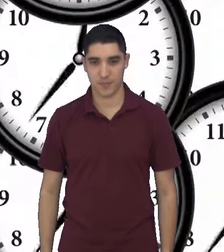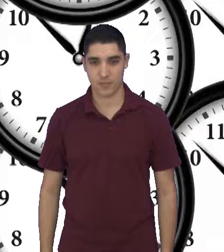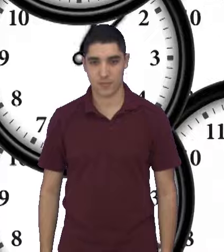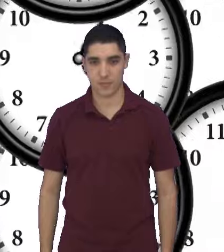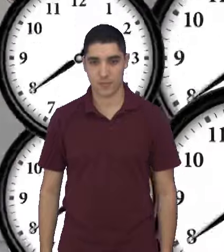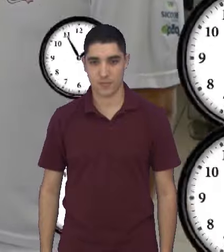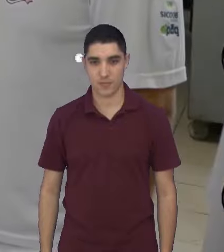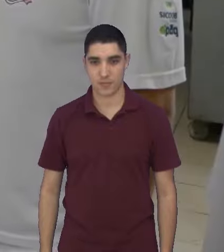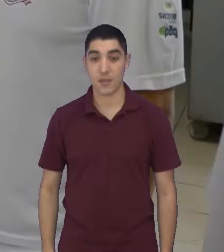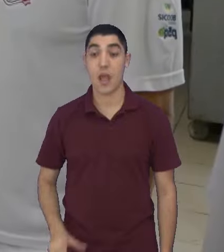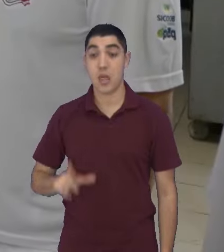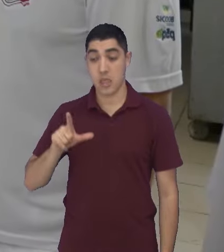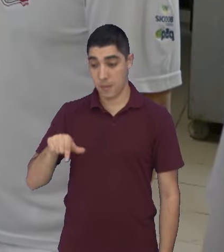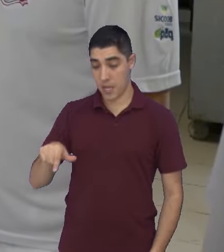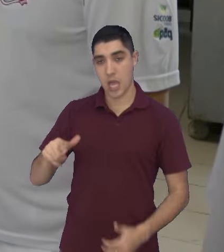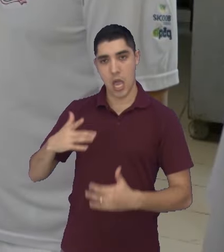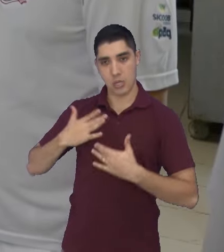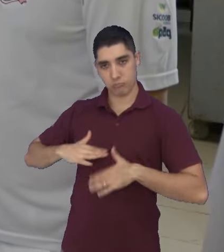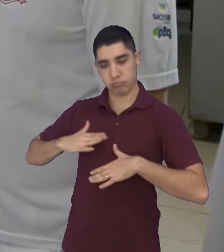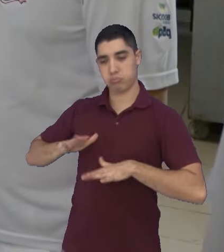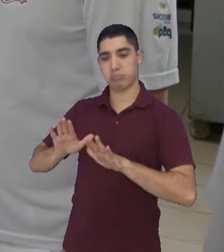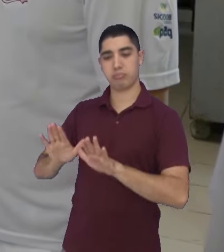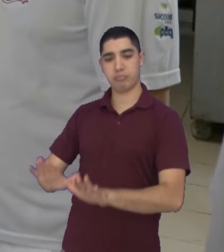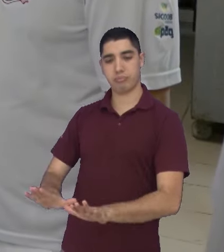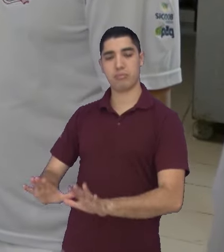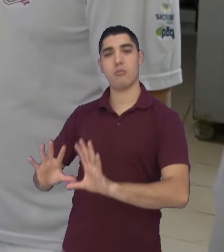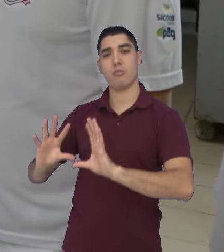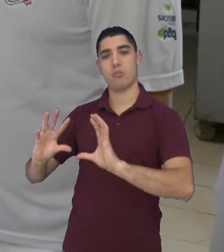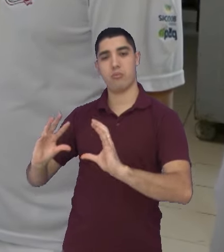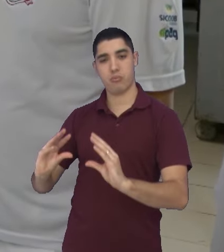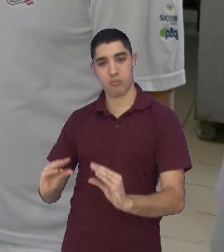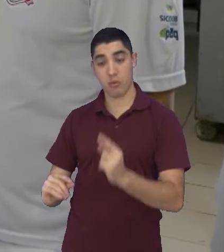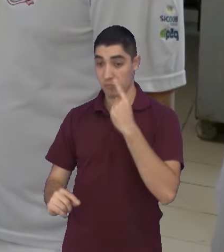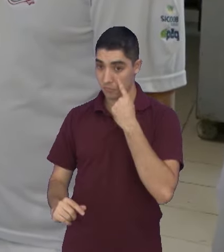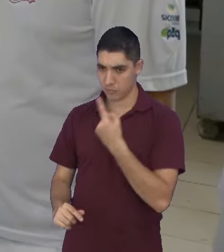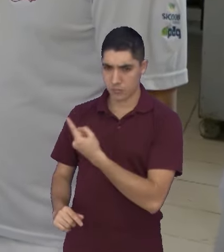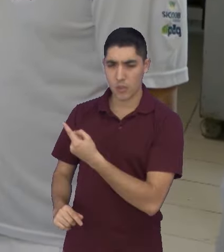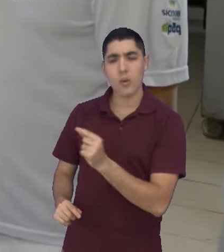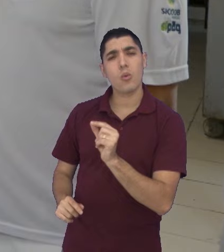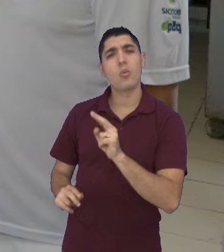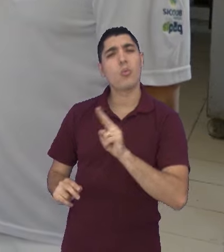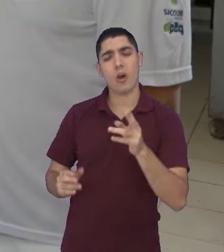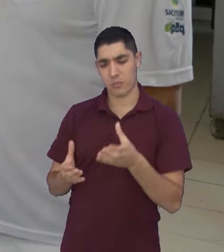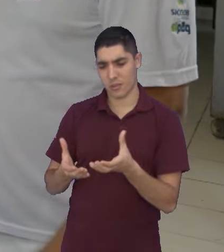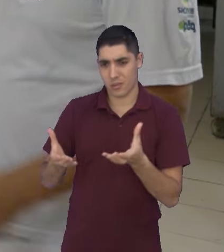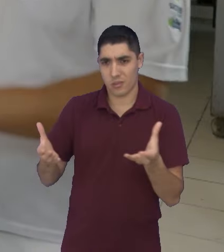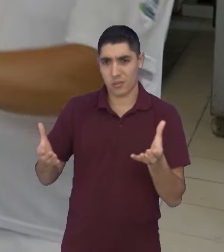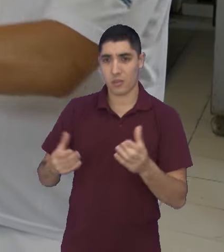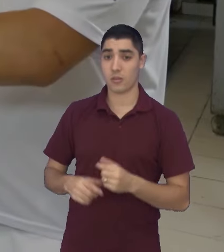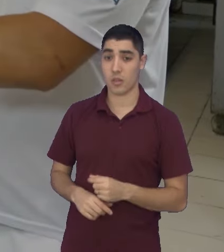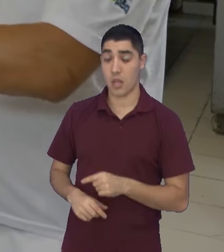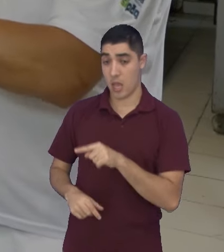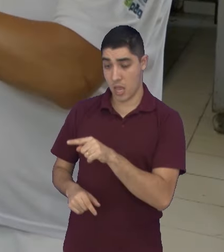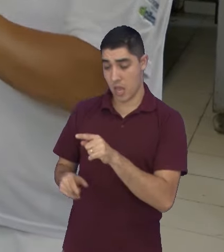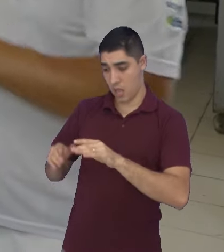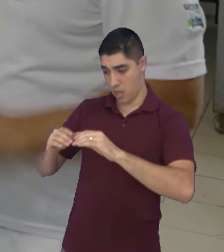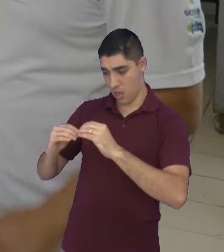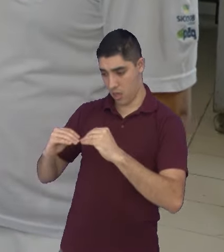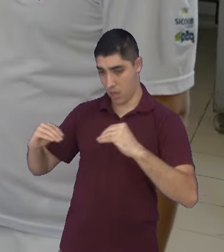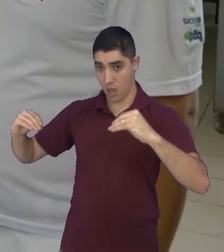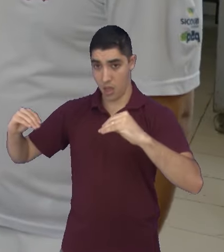Depois que descansou a massa, ela ficou desse jeito, a gente abriu... Como chama isso daqui, Euclides? Agora a gente abriu ela para a gente